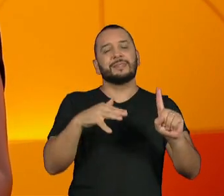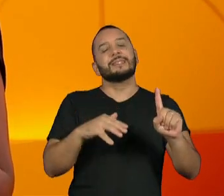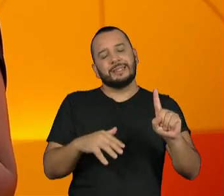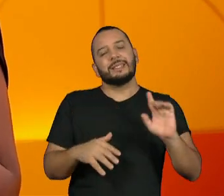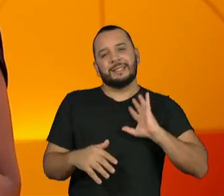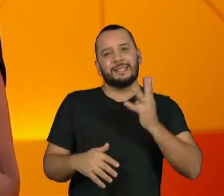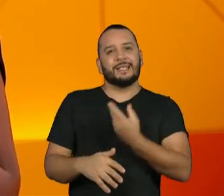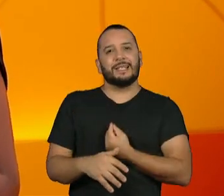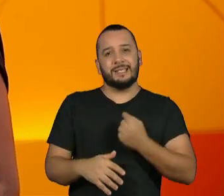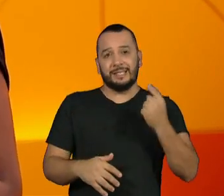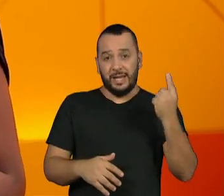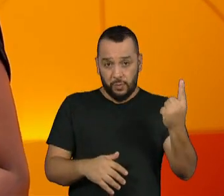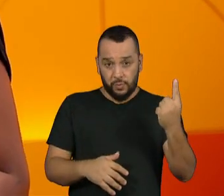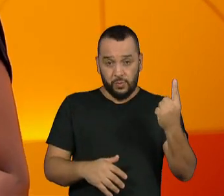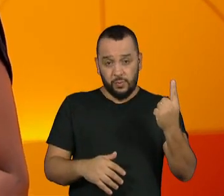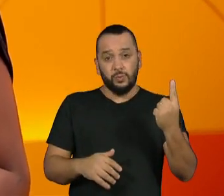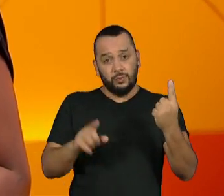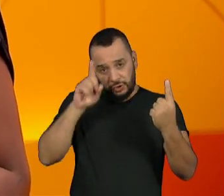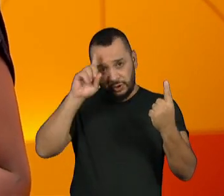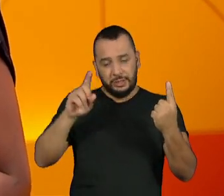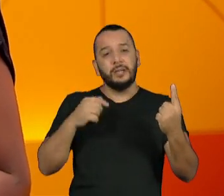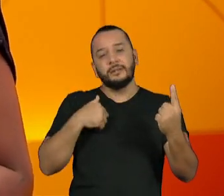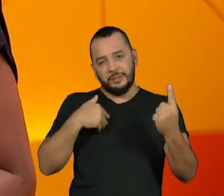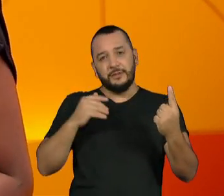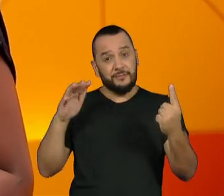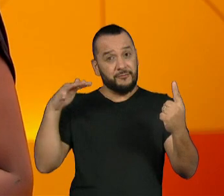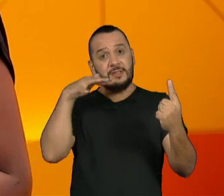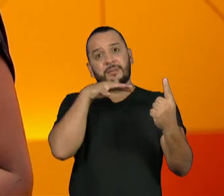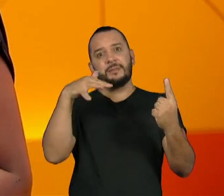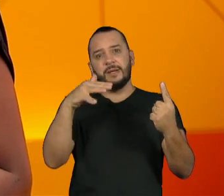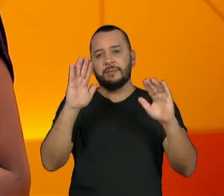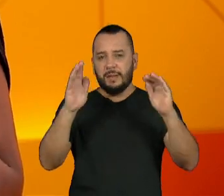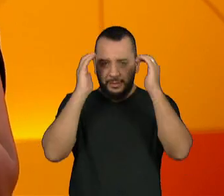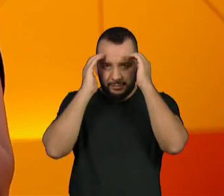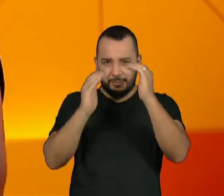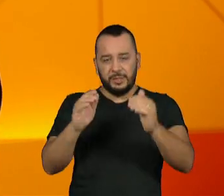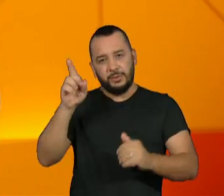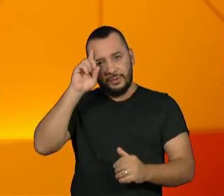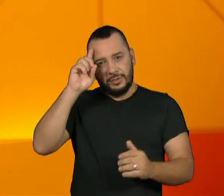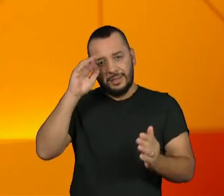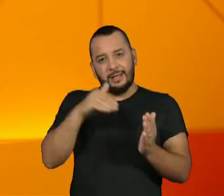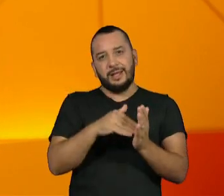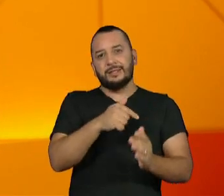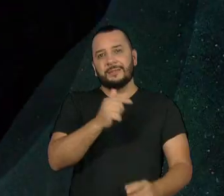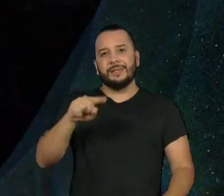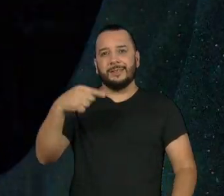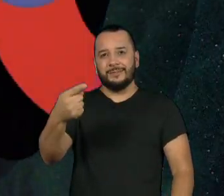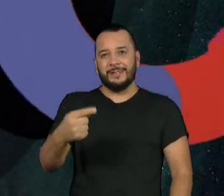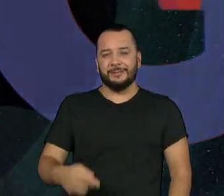Mas respeito tem que ser todo dia. Até semana que vem.